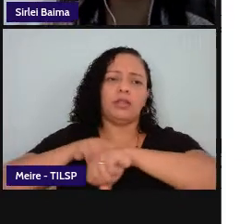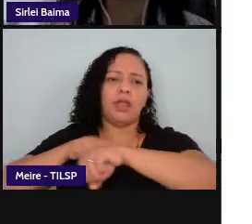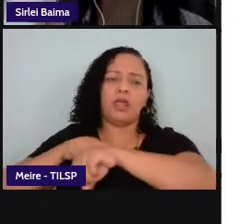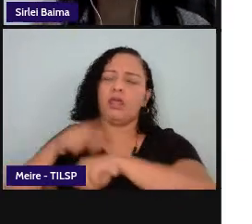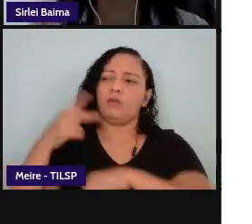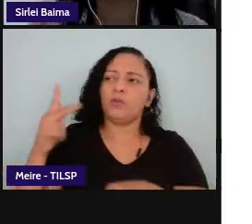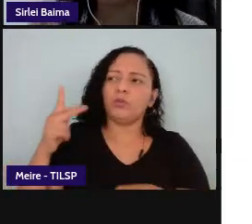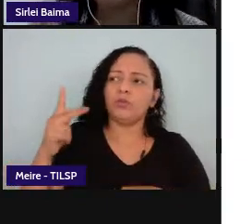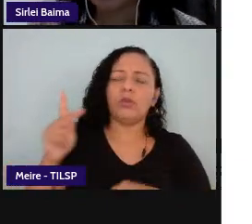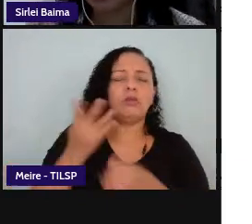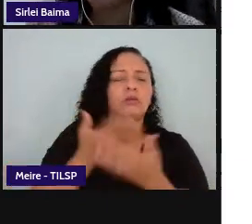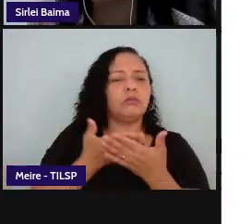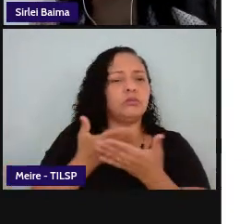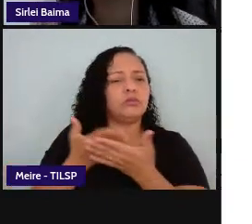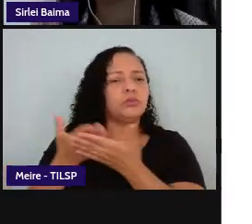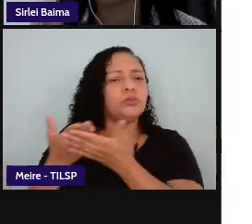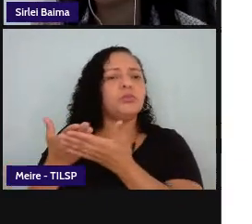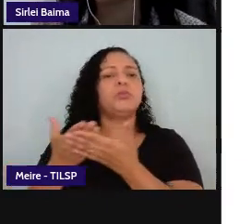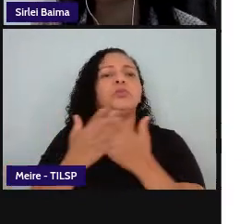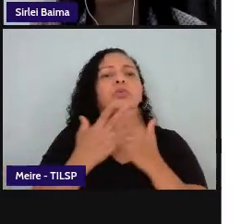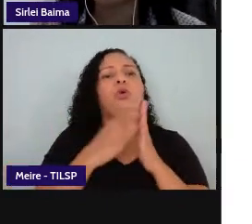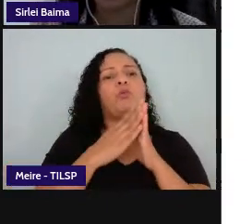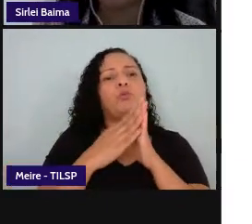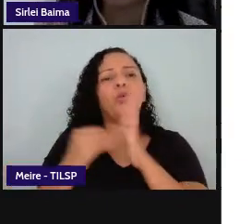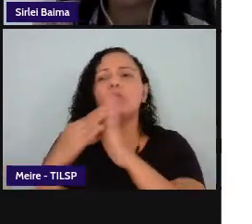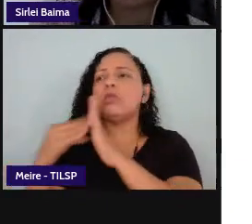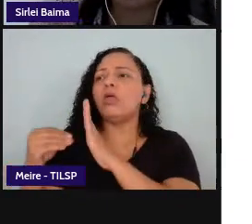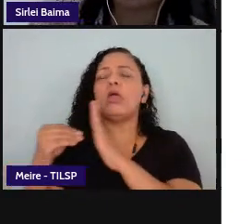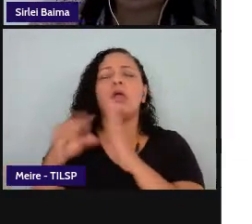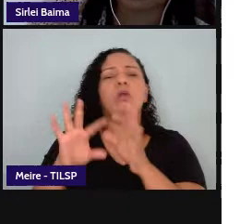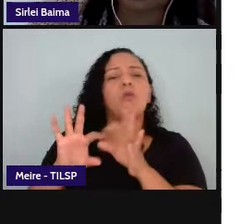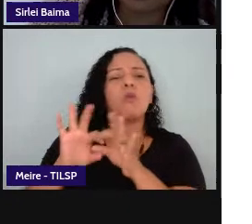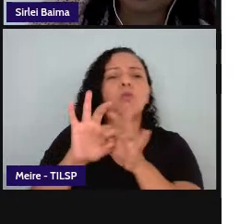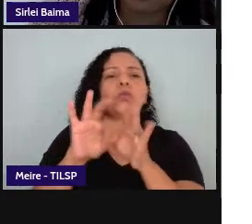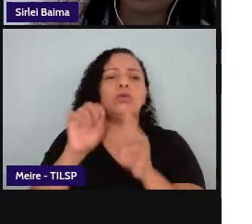das formas dos seus contextos sociais e culturais